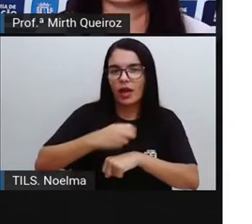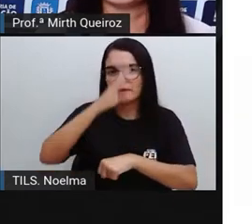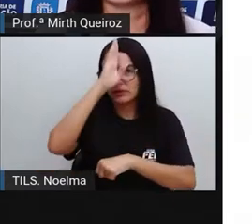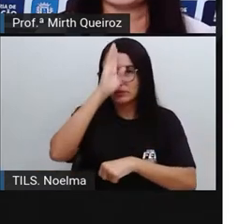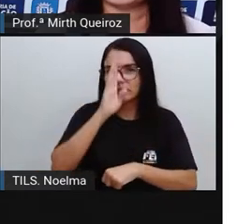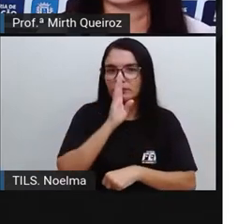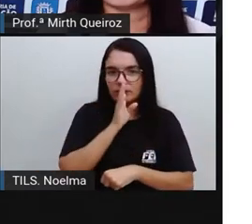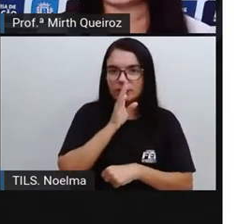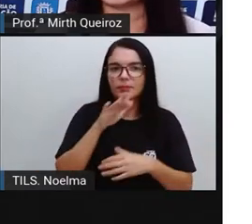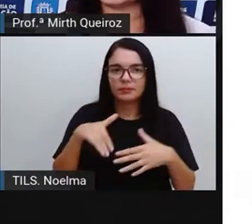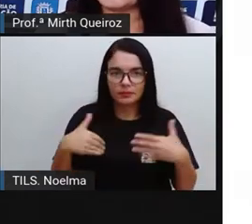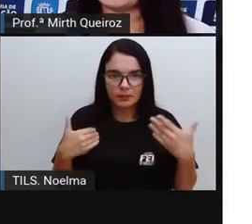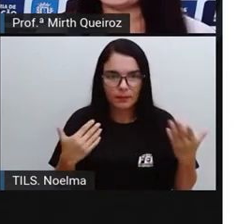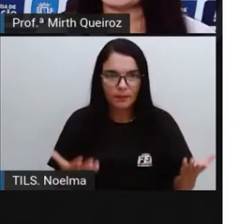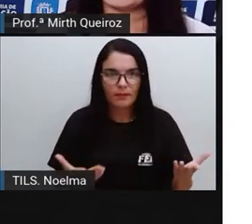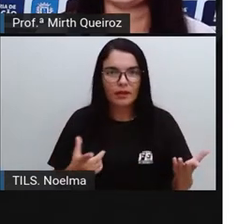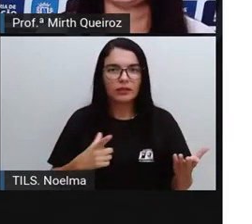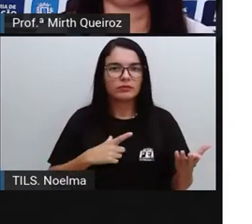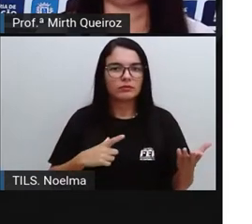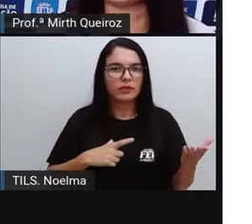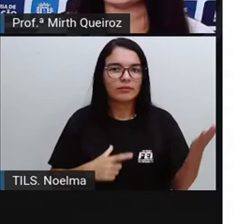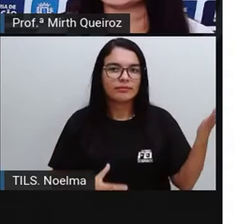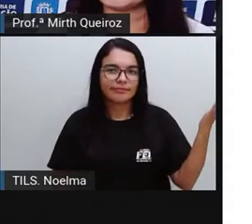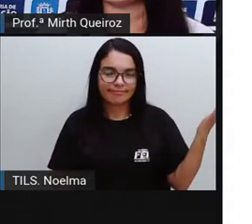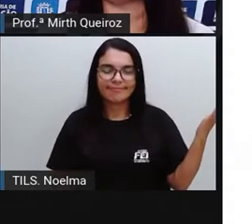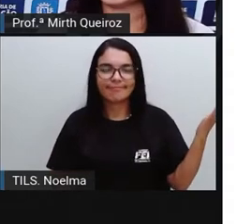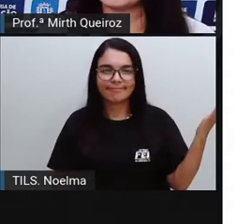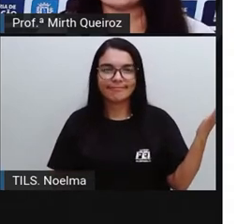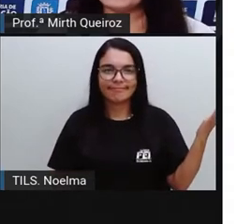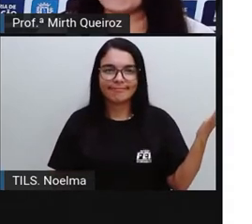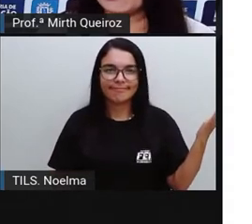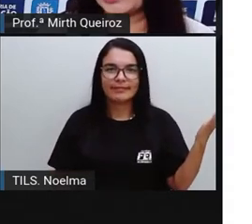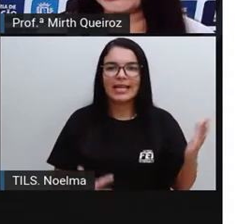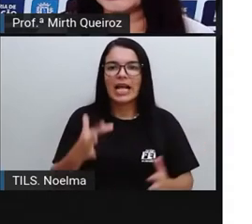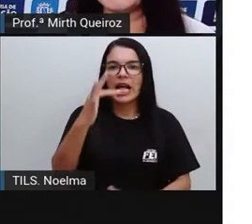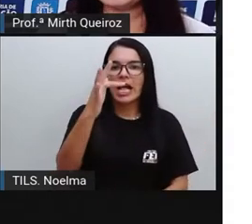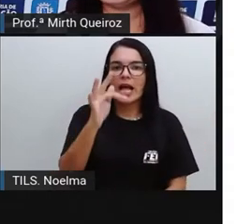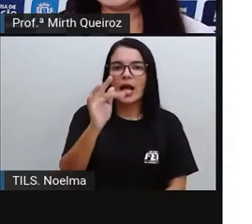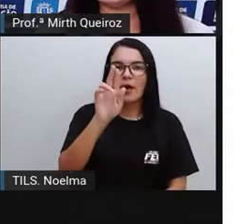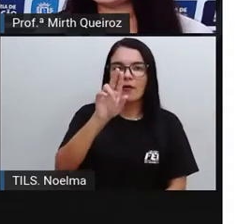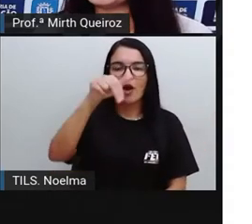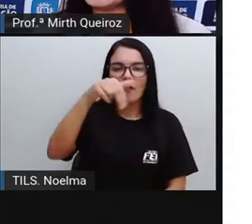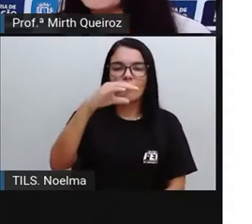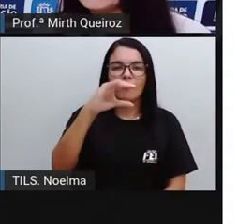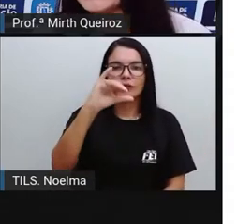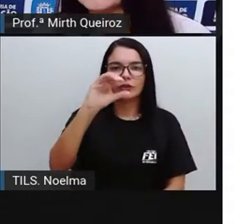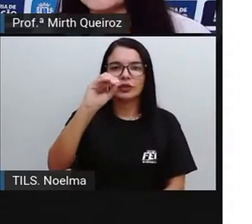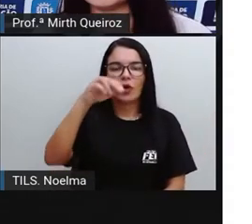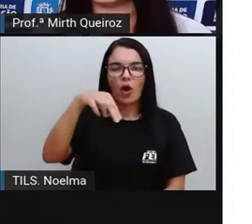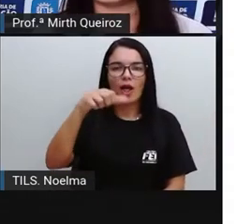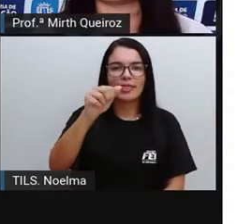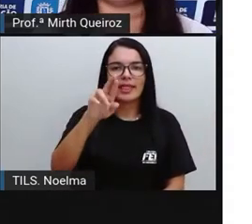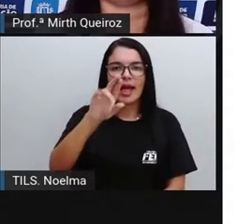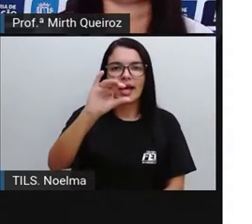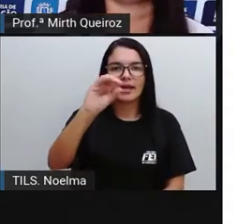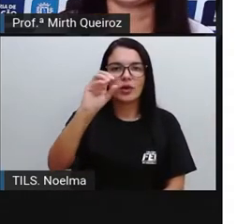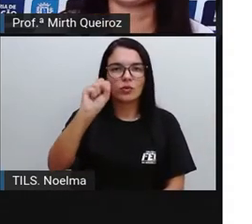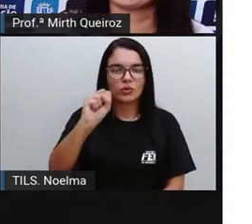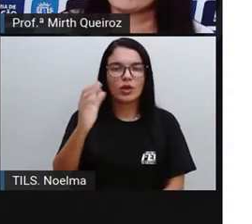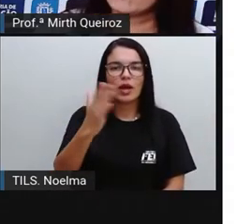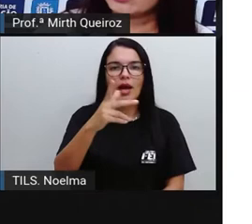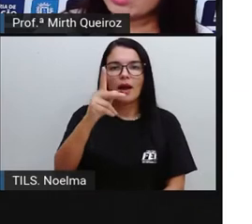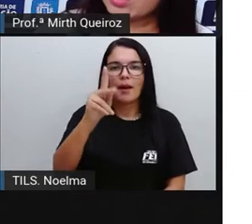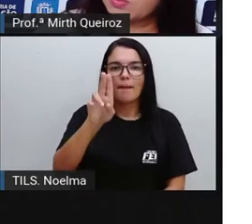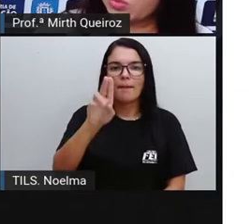Essas pessoas, elas recebem o nome de funcionários públicos Que devem ser contratados através de